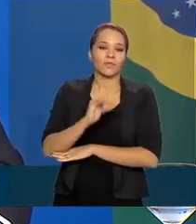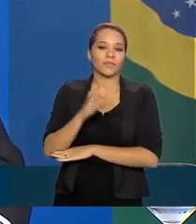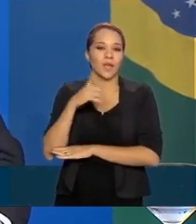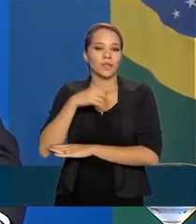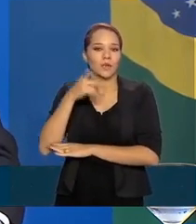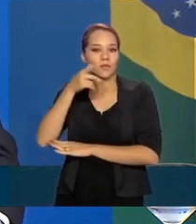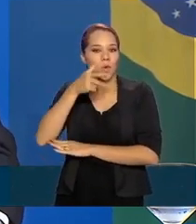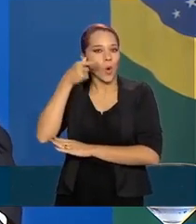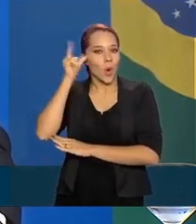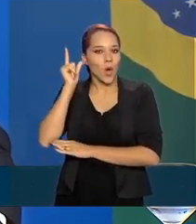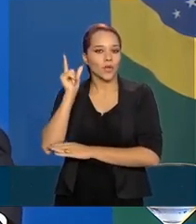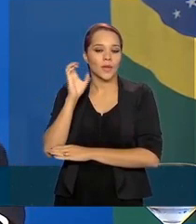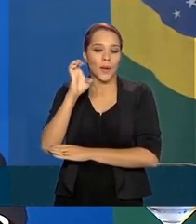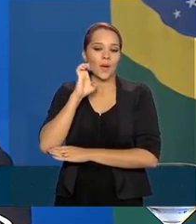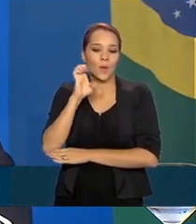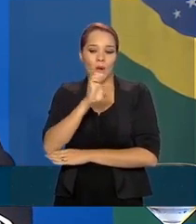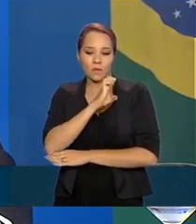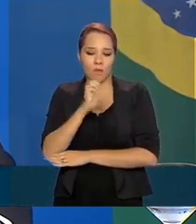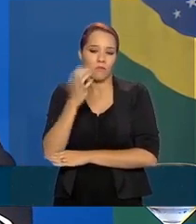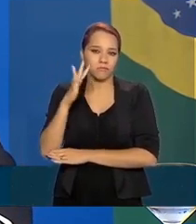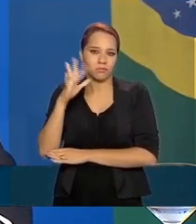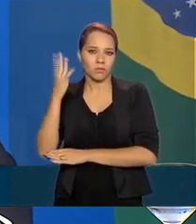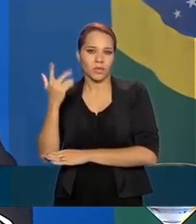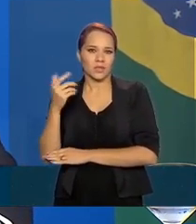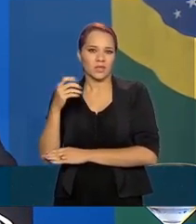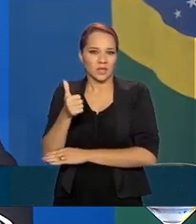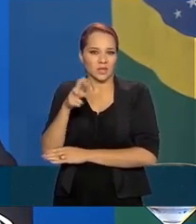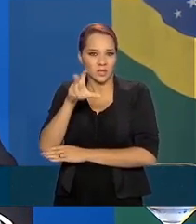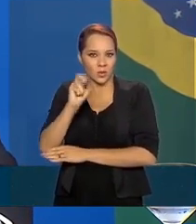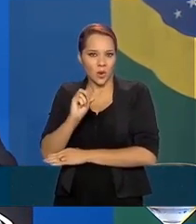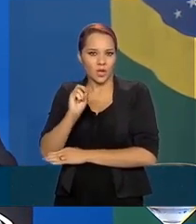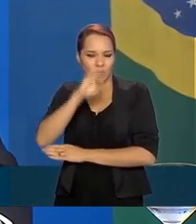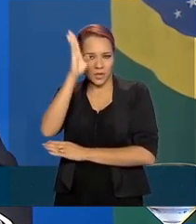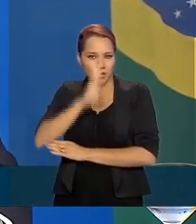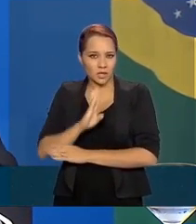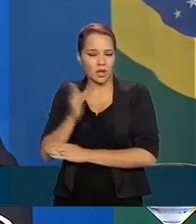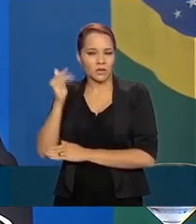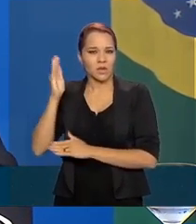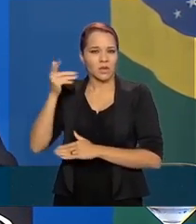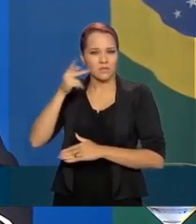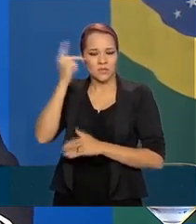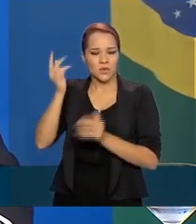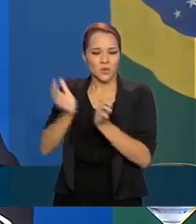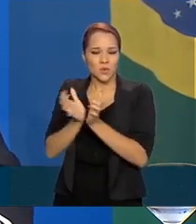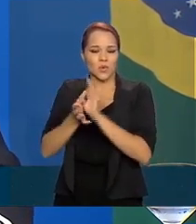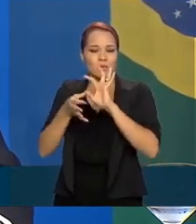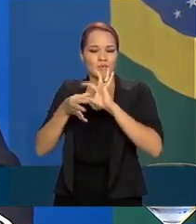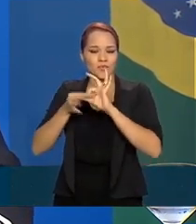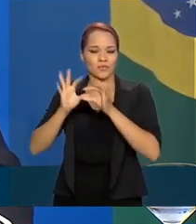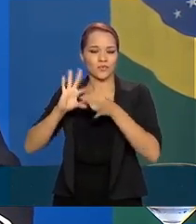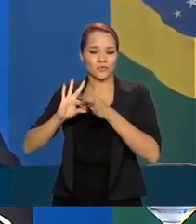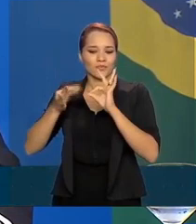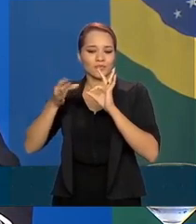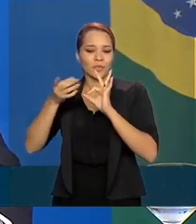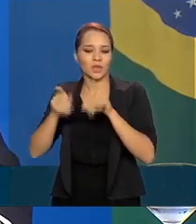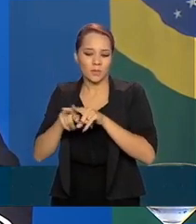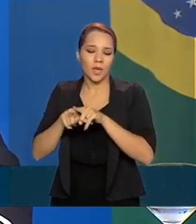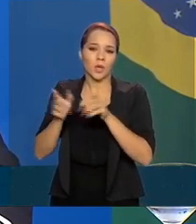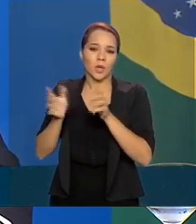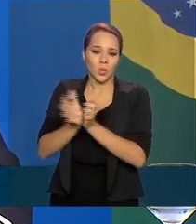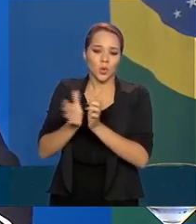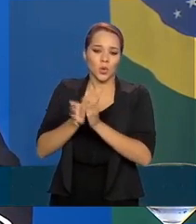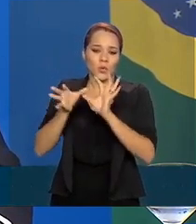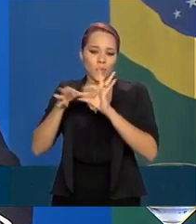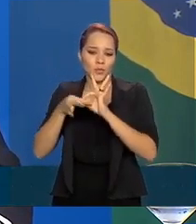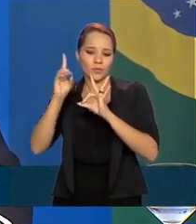cerca de 150 brasileiros, inclusive os atletas da equipe paralímpica de natação que estavam lá. Hoje há